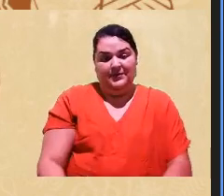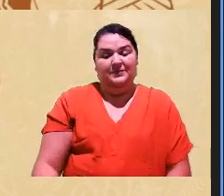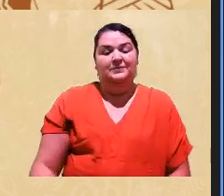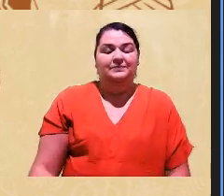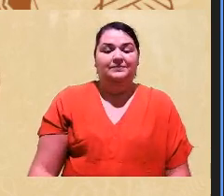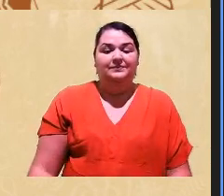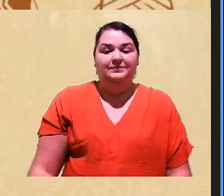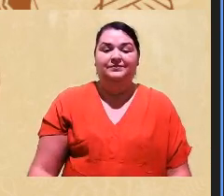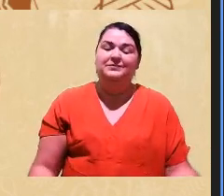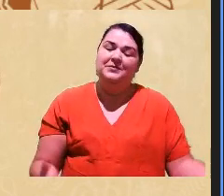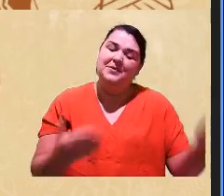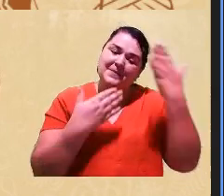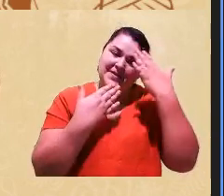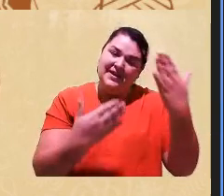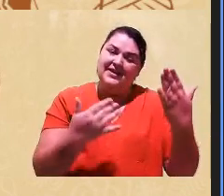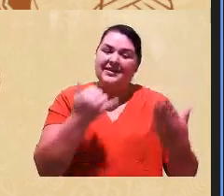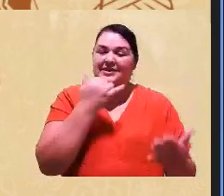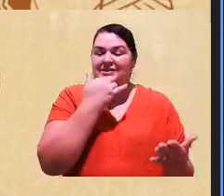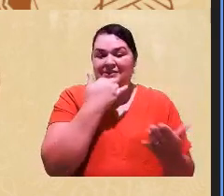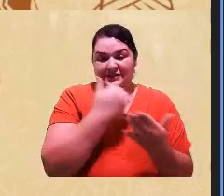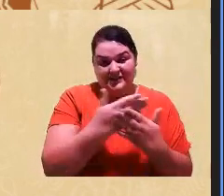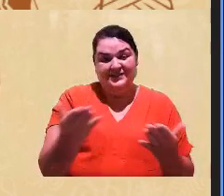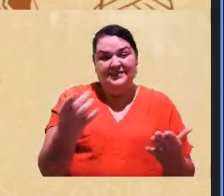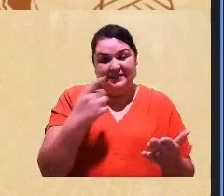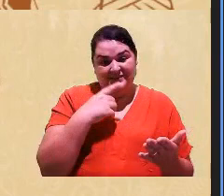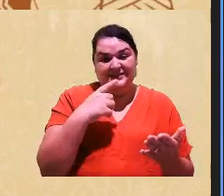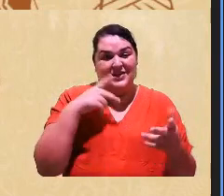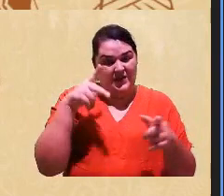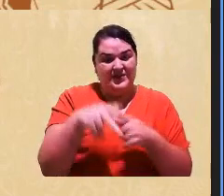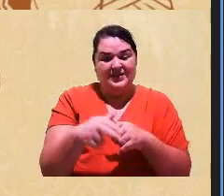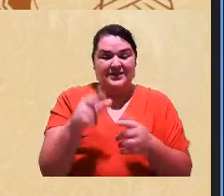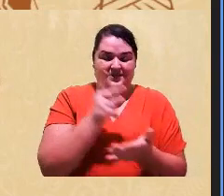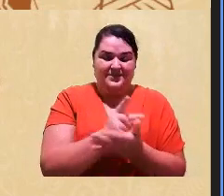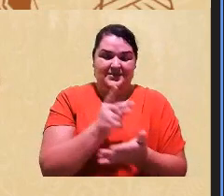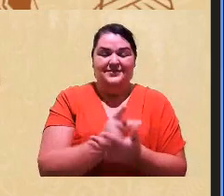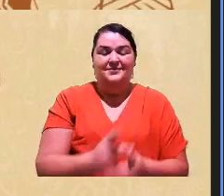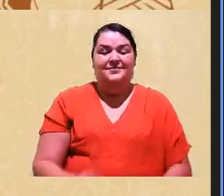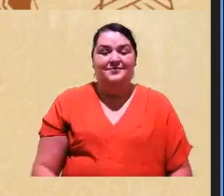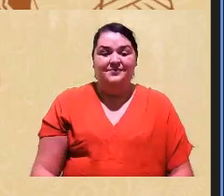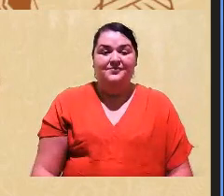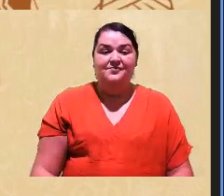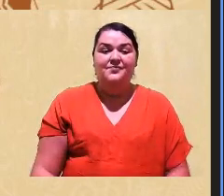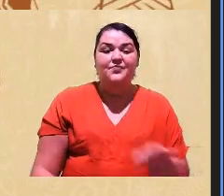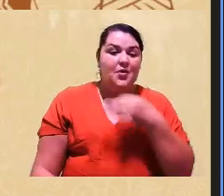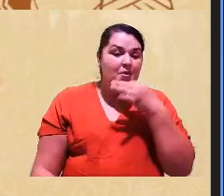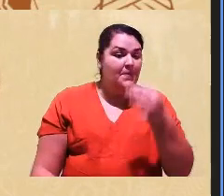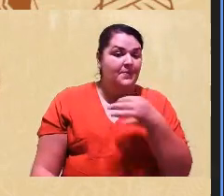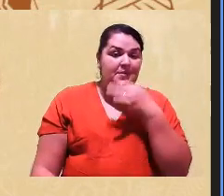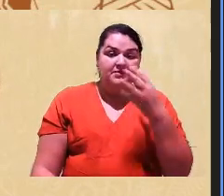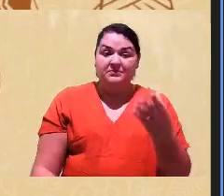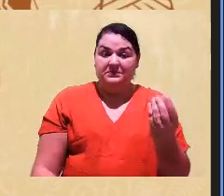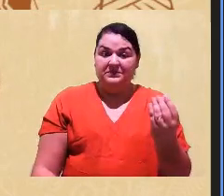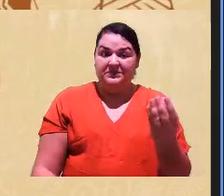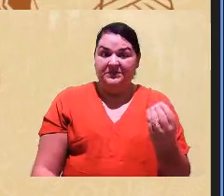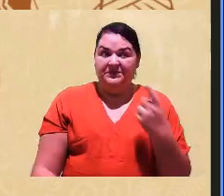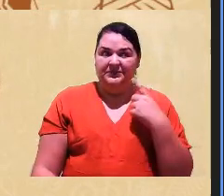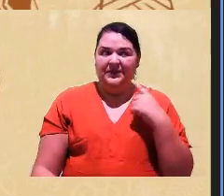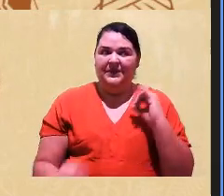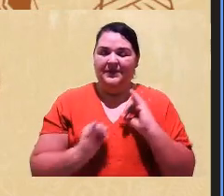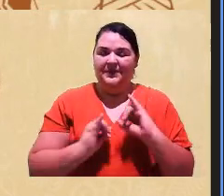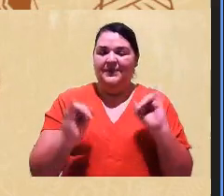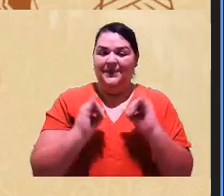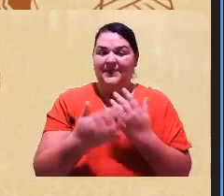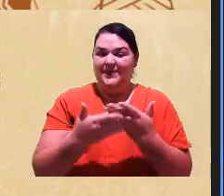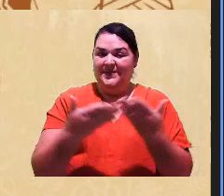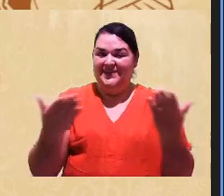Obrigada, desculpa, Eliane, ainda bem que você deu uma cortada aí, mas eu estou cheia de informações aqui para passar para vocês. Obrigada